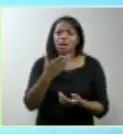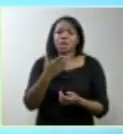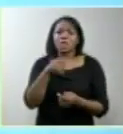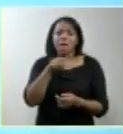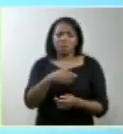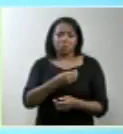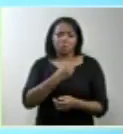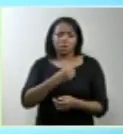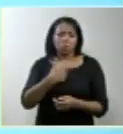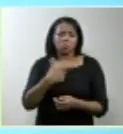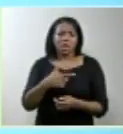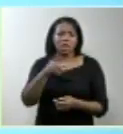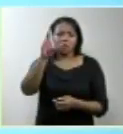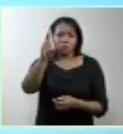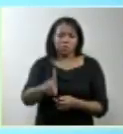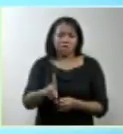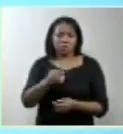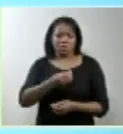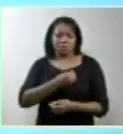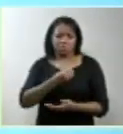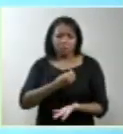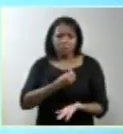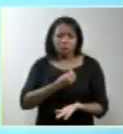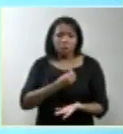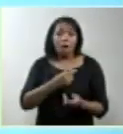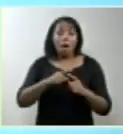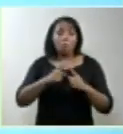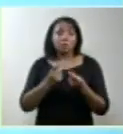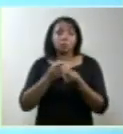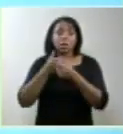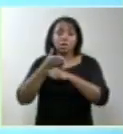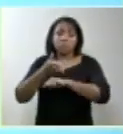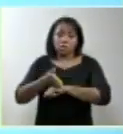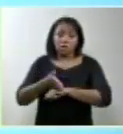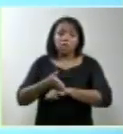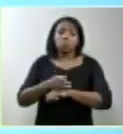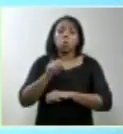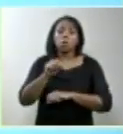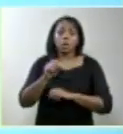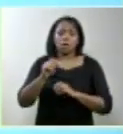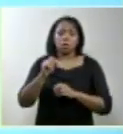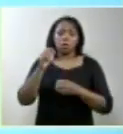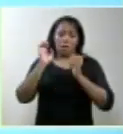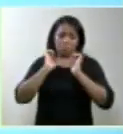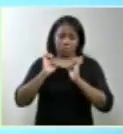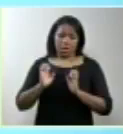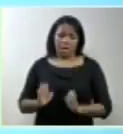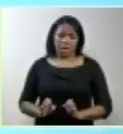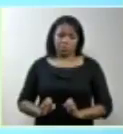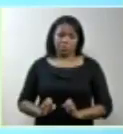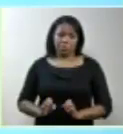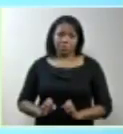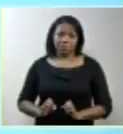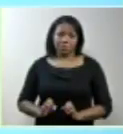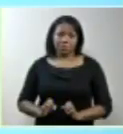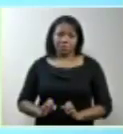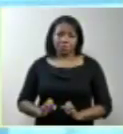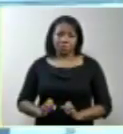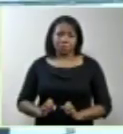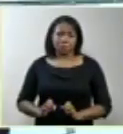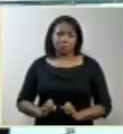vivida, não tem o direito de ser vivida, nós estamos entrando num campo ético de uma ética de